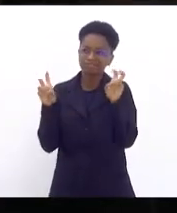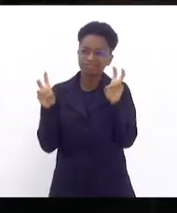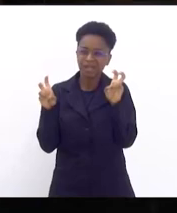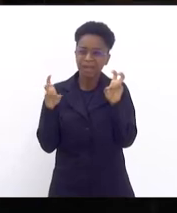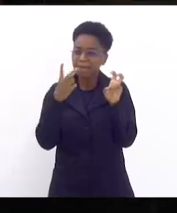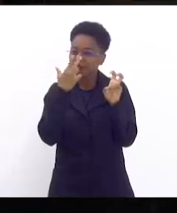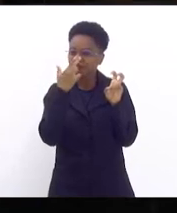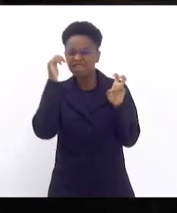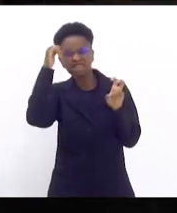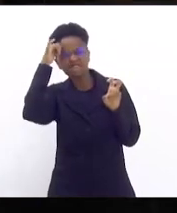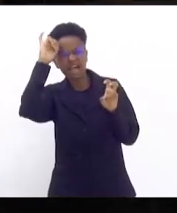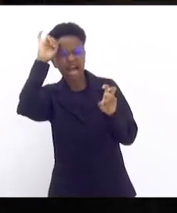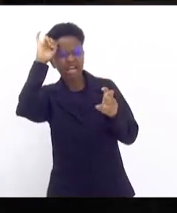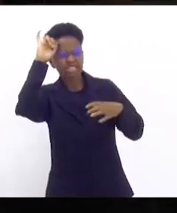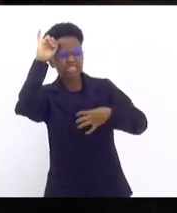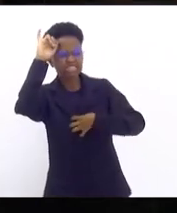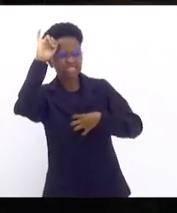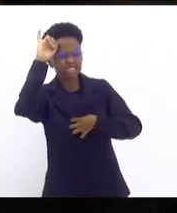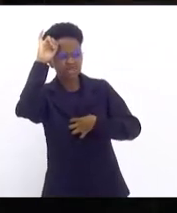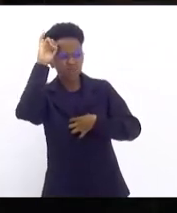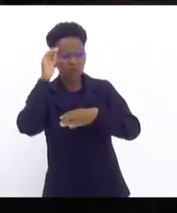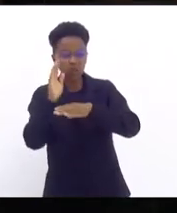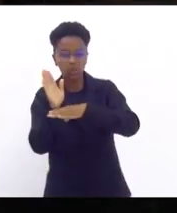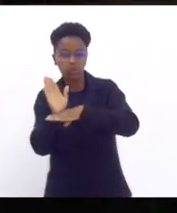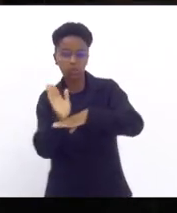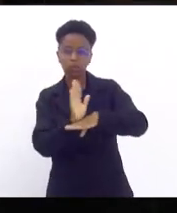vaca se sentindo um tubarão.